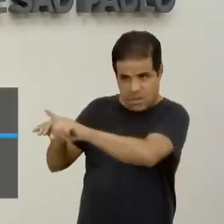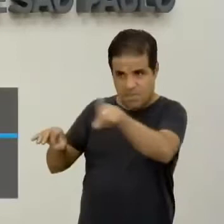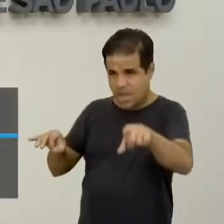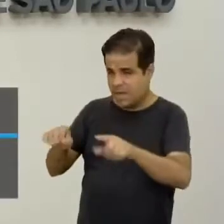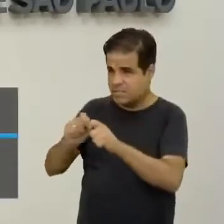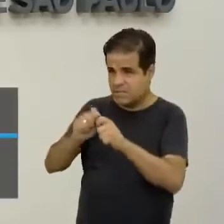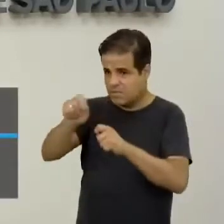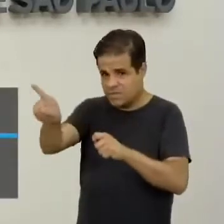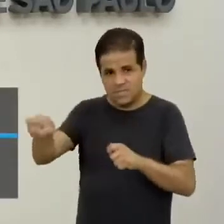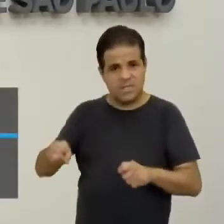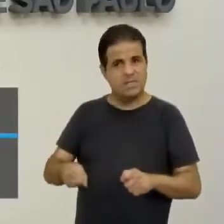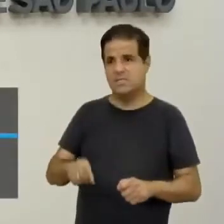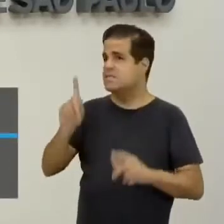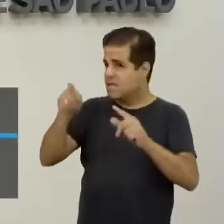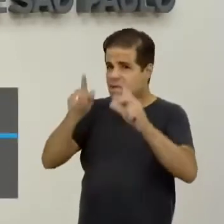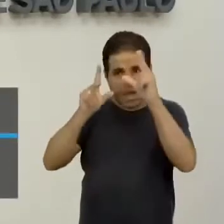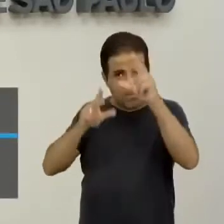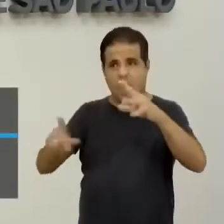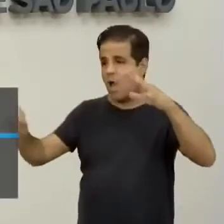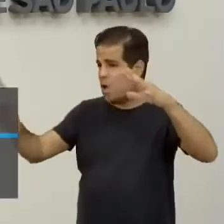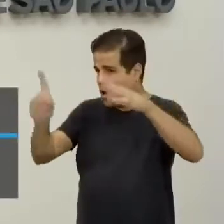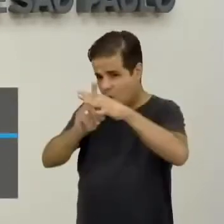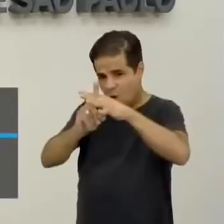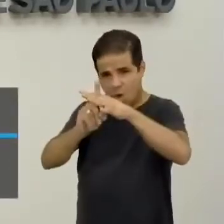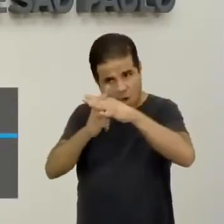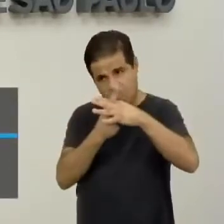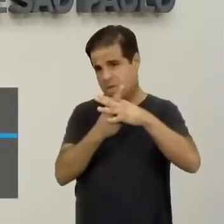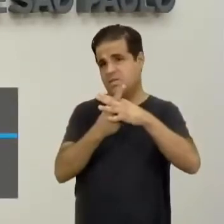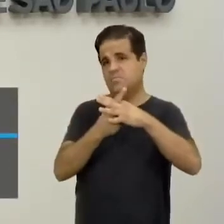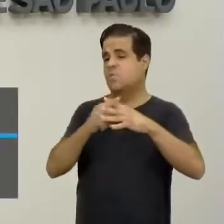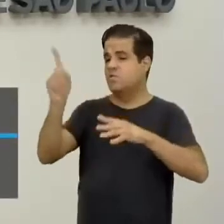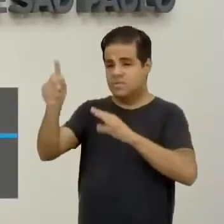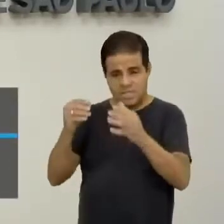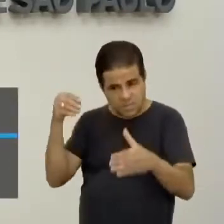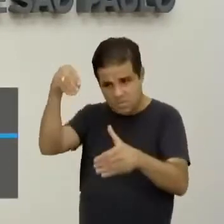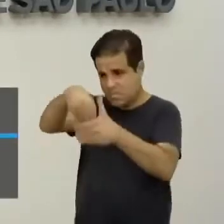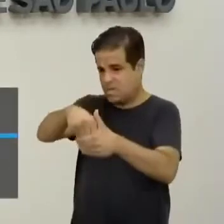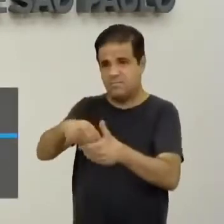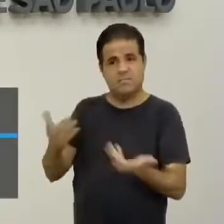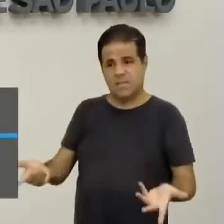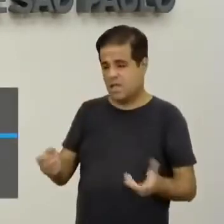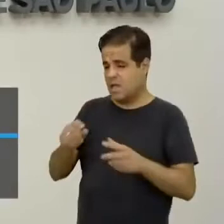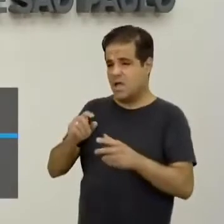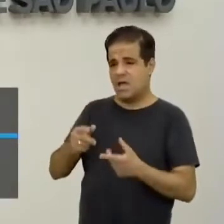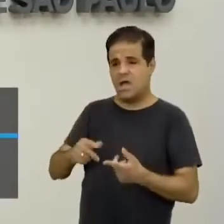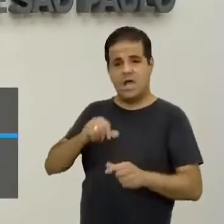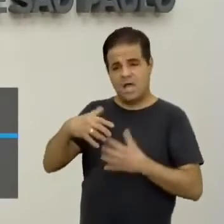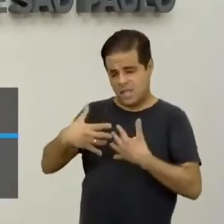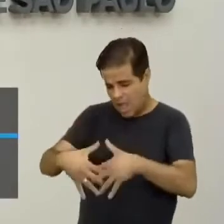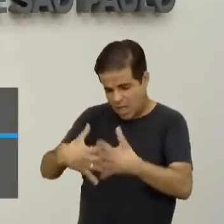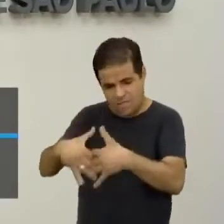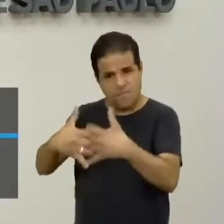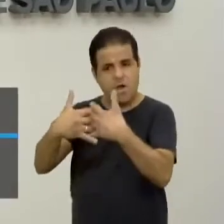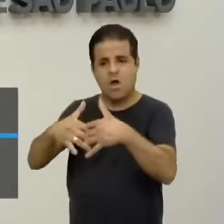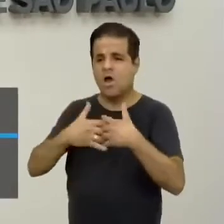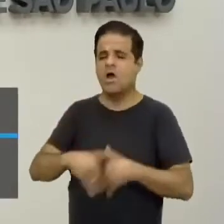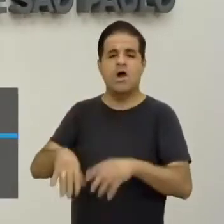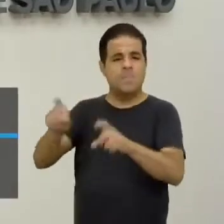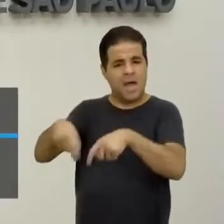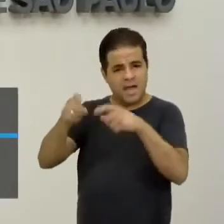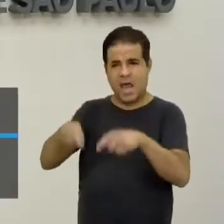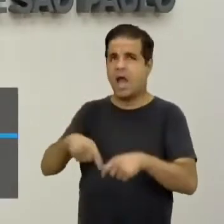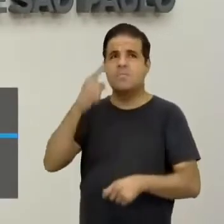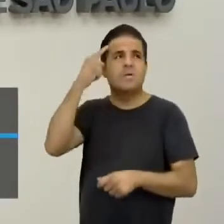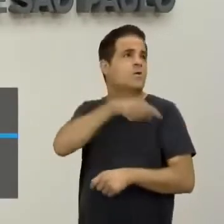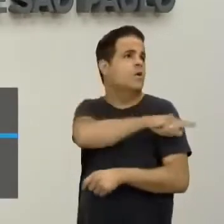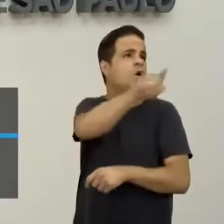aí é comunismo, né? Porque vocês estão implantando a reforma agrária. Imagina se todos os camponeses começarem a achar